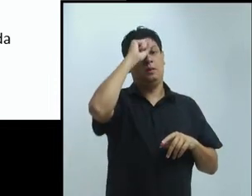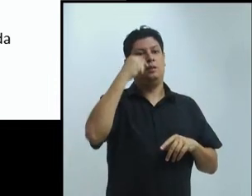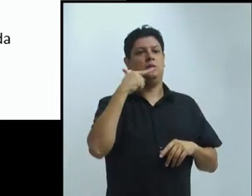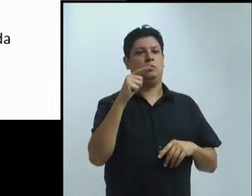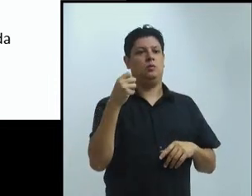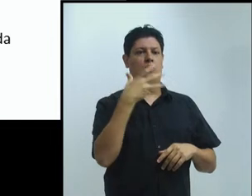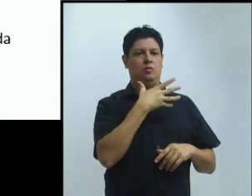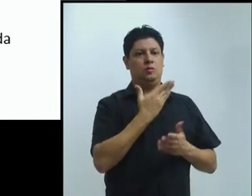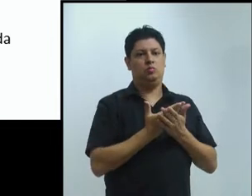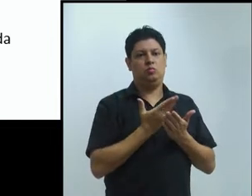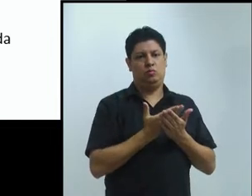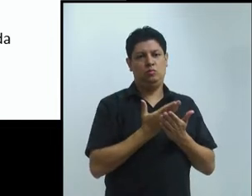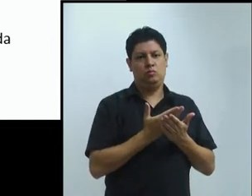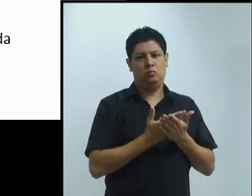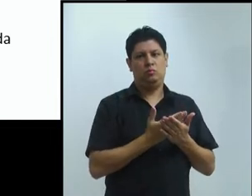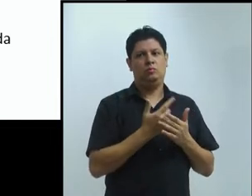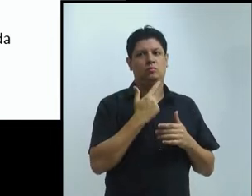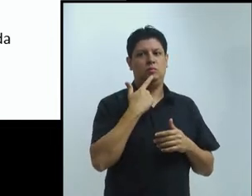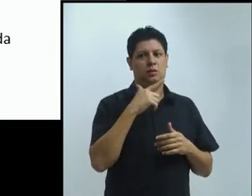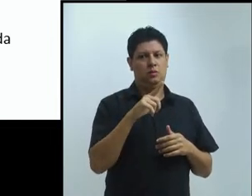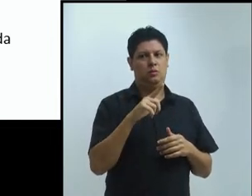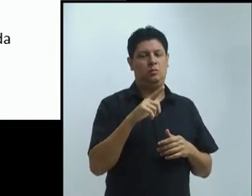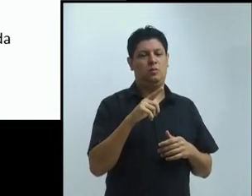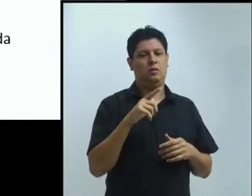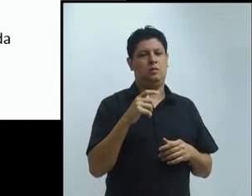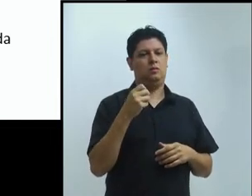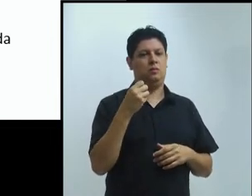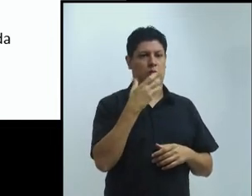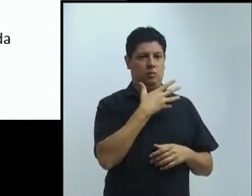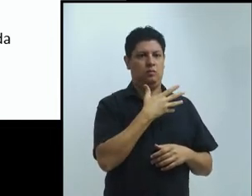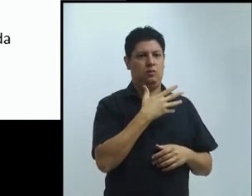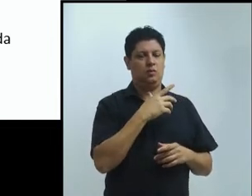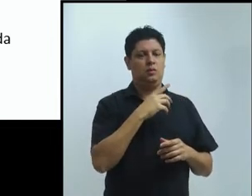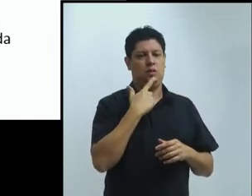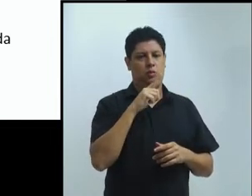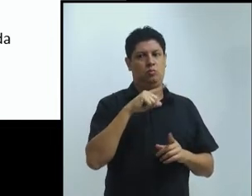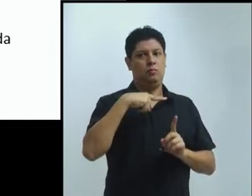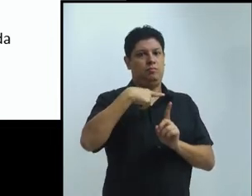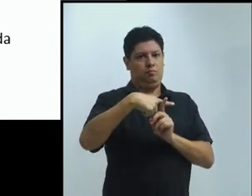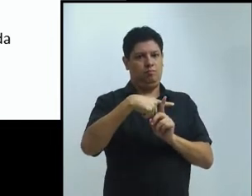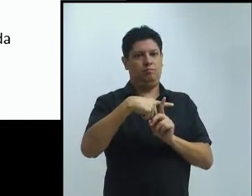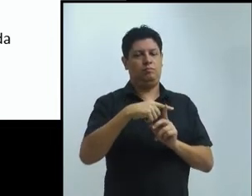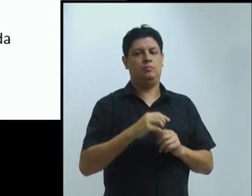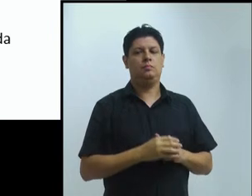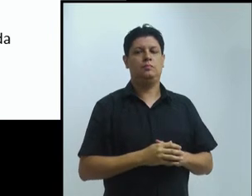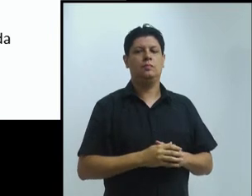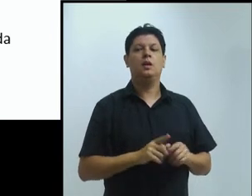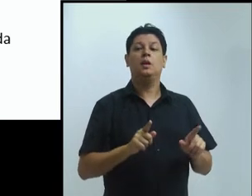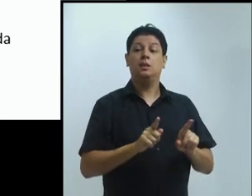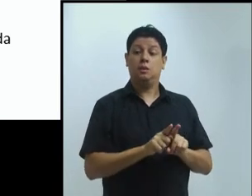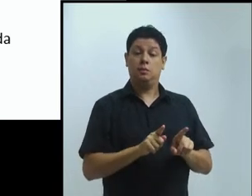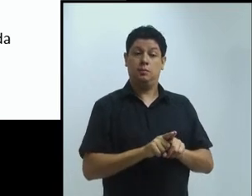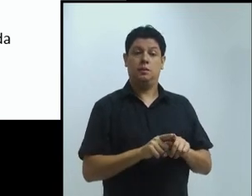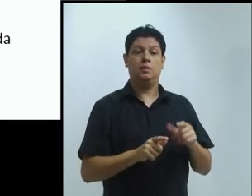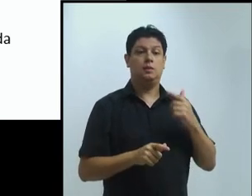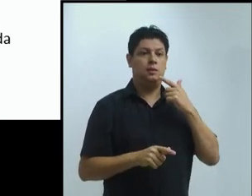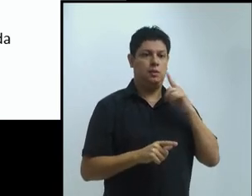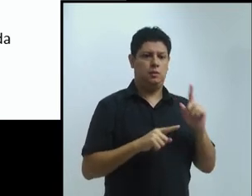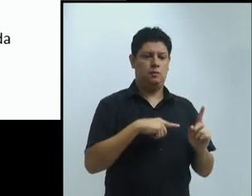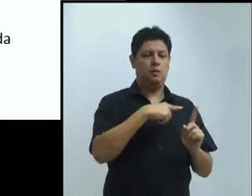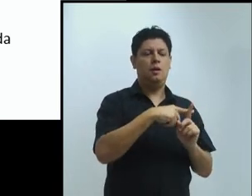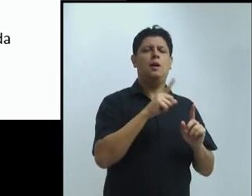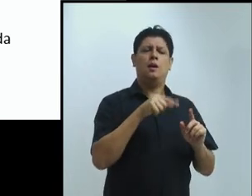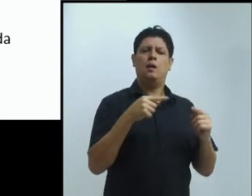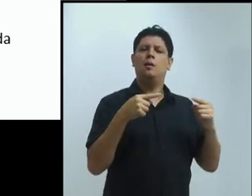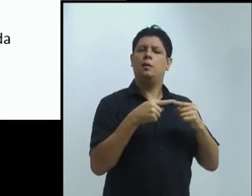-aprendizagem de línguas adicionais é inclusiva, é uma ação afirmativa. Todos têm direito de